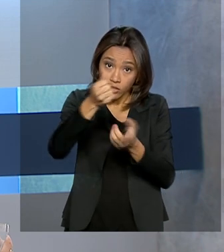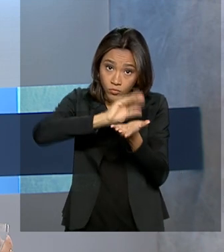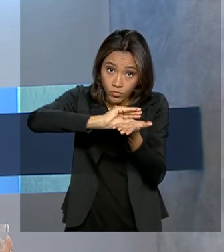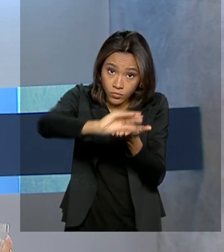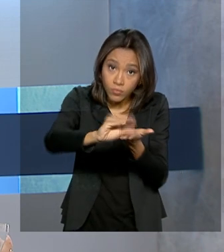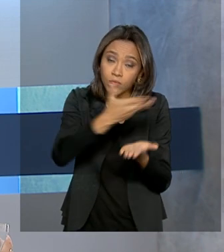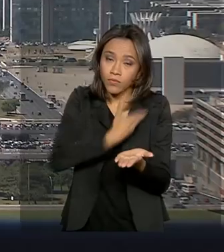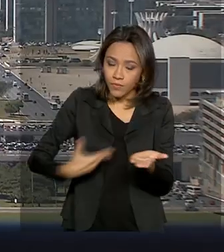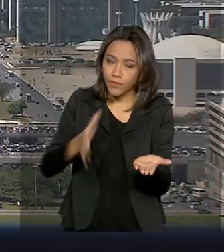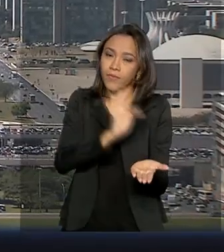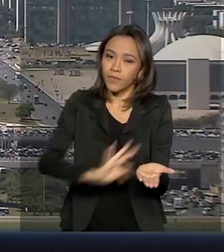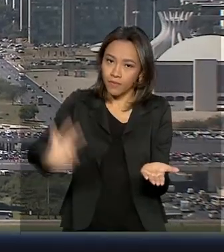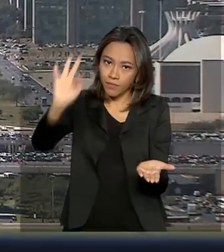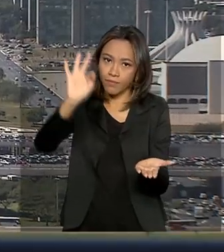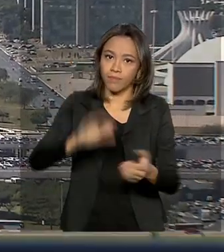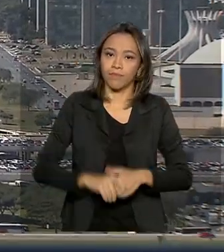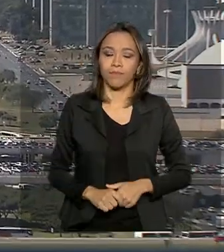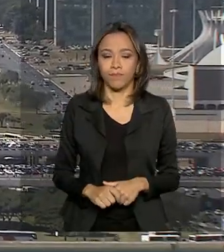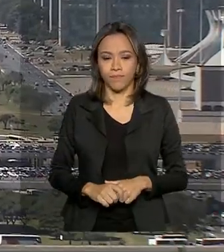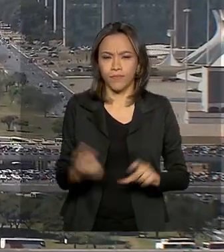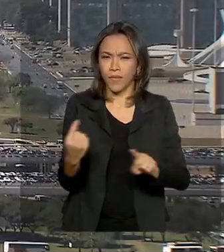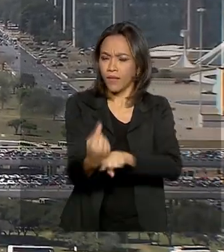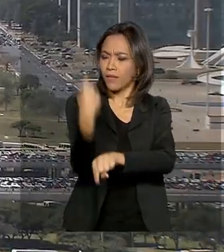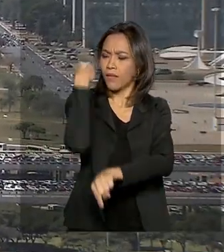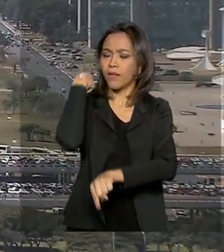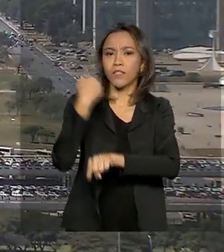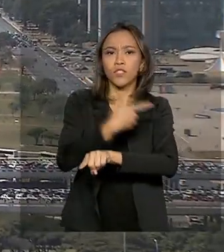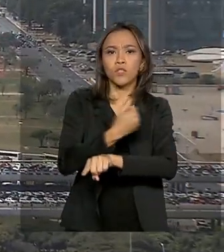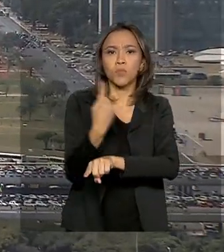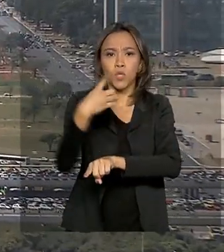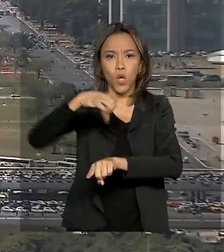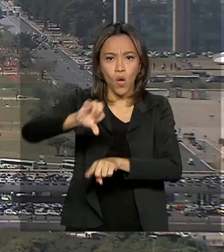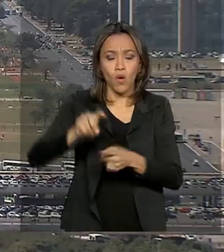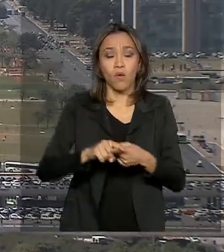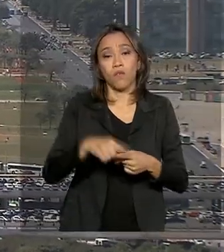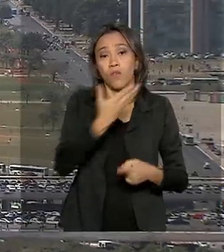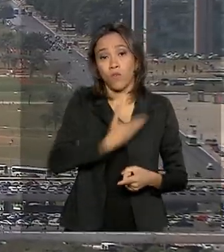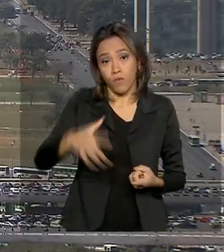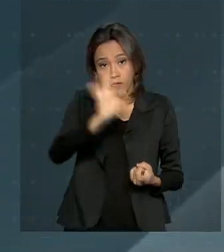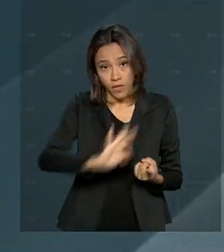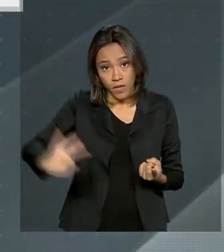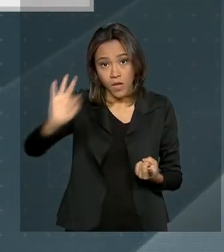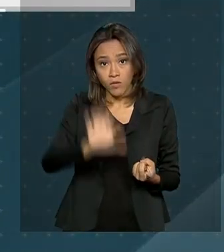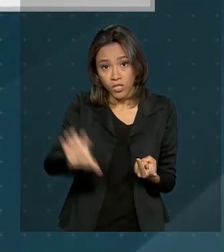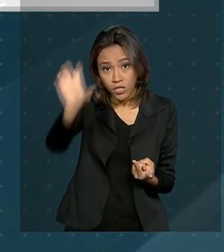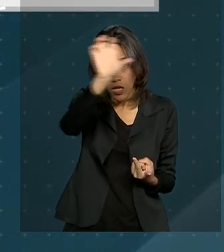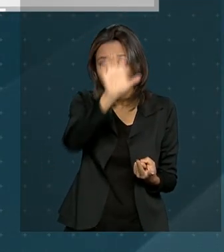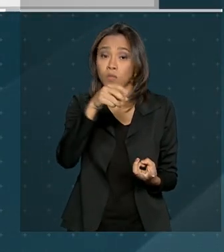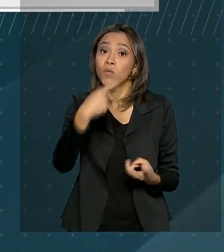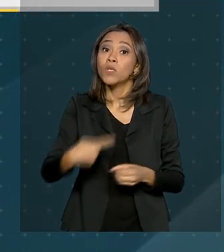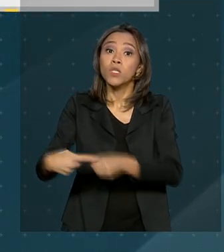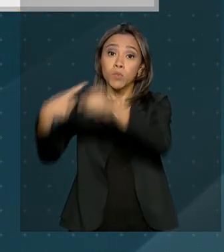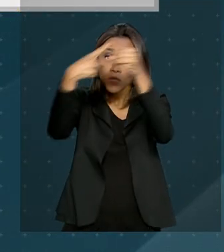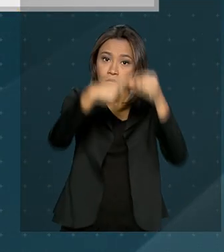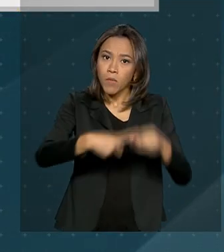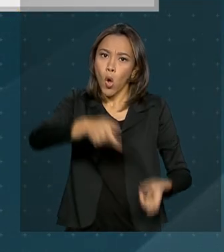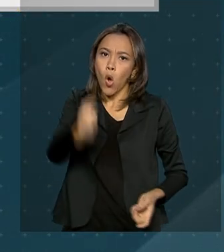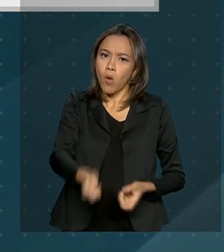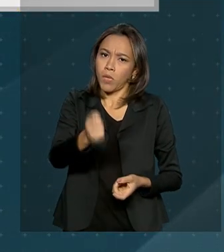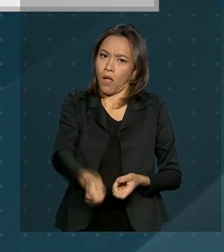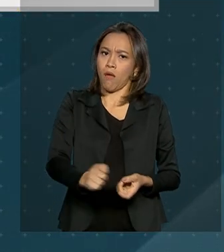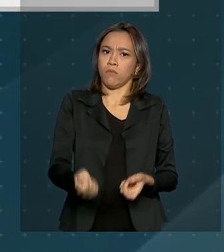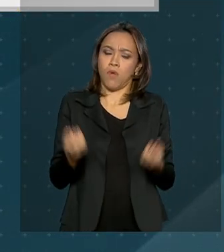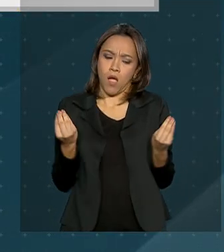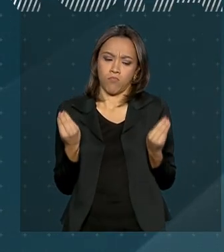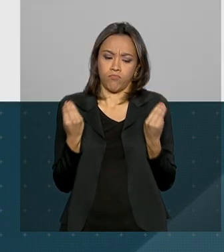Federal. Desde 2009, União, estados e municípios são obrigados a divulgar a relação